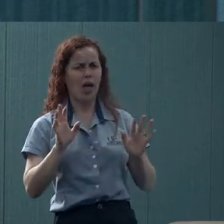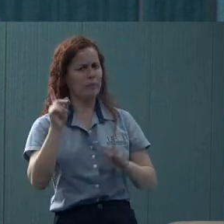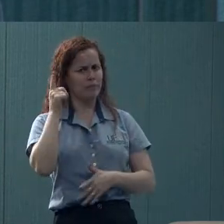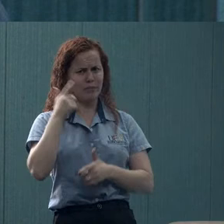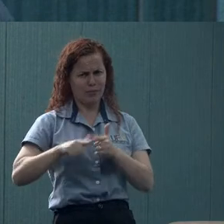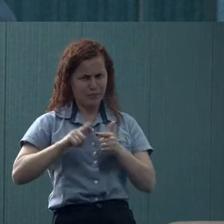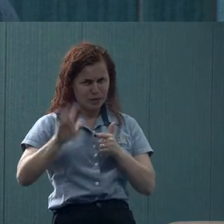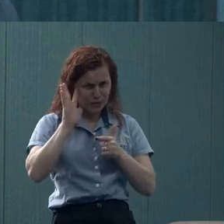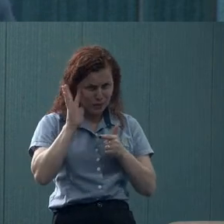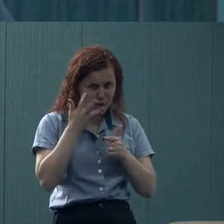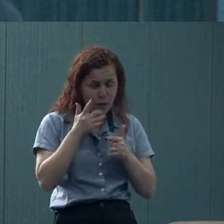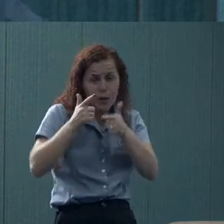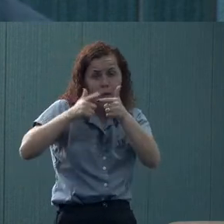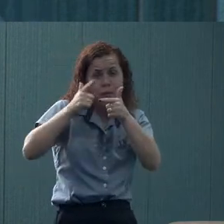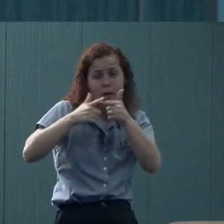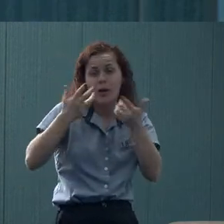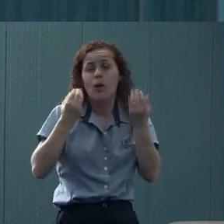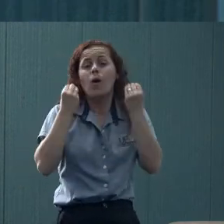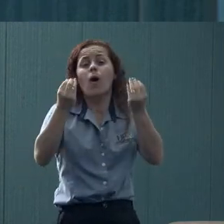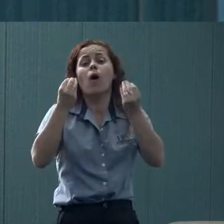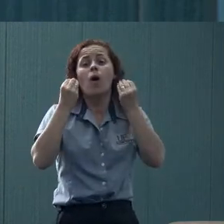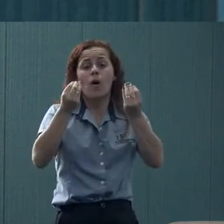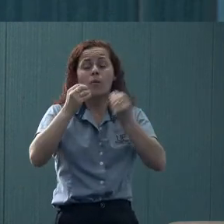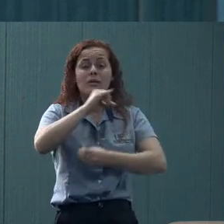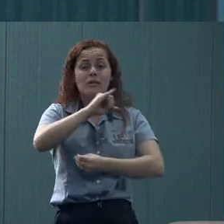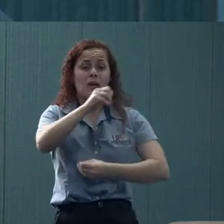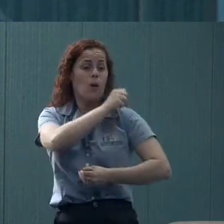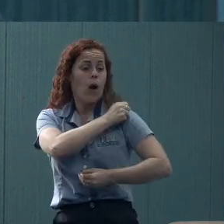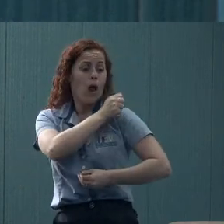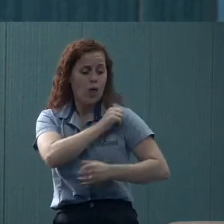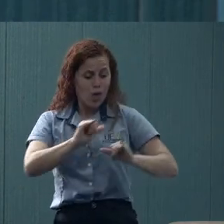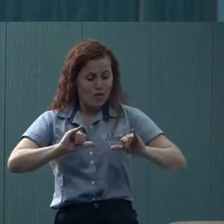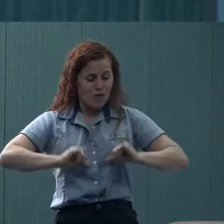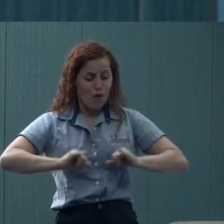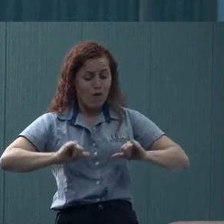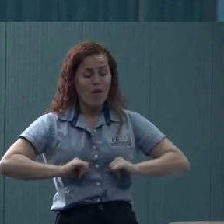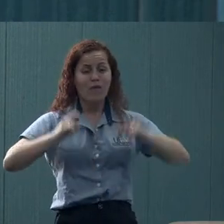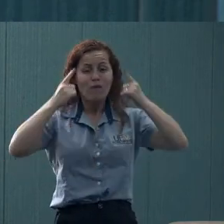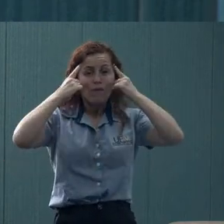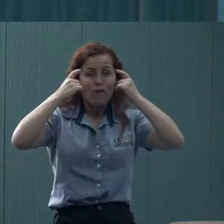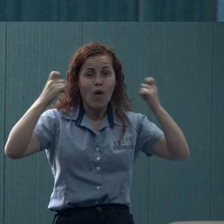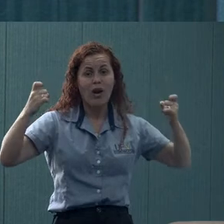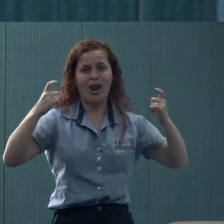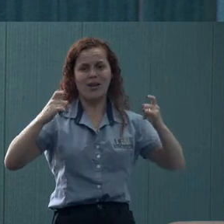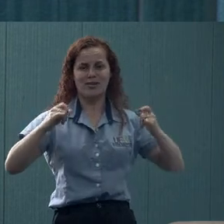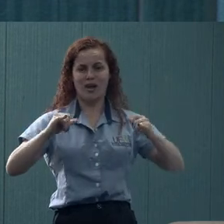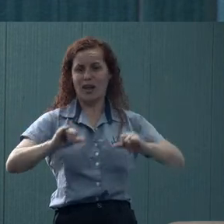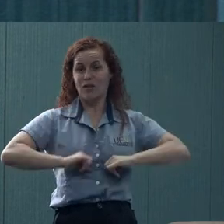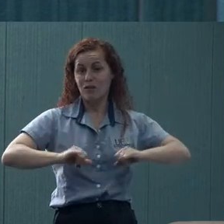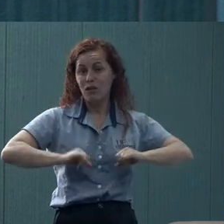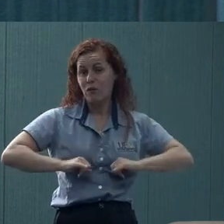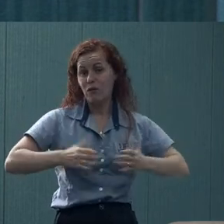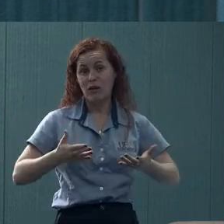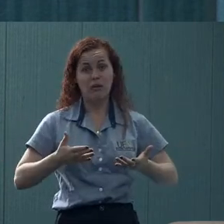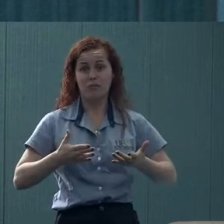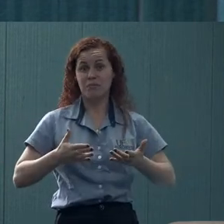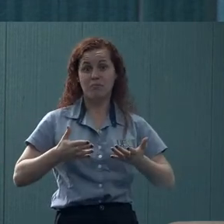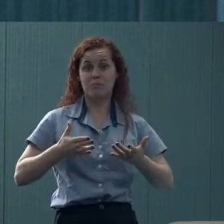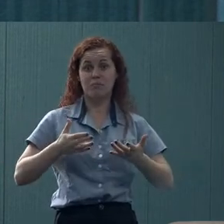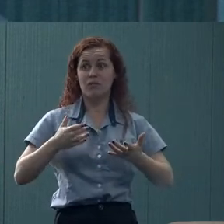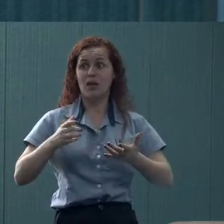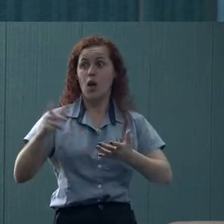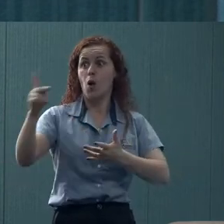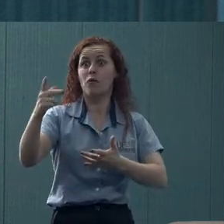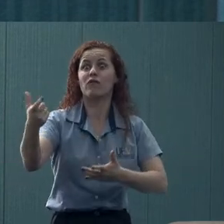resolveu. Porque como é que vai resolver se o estudante, às vezes, está sofrendo uma violência seja de um